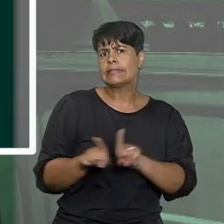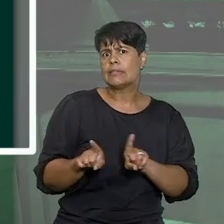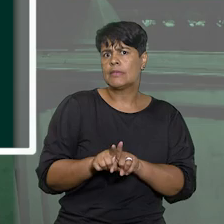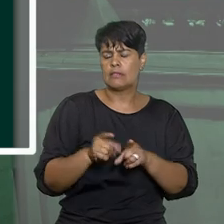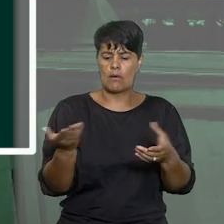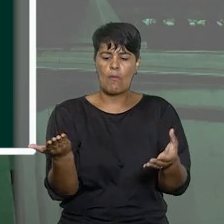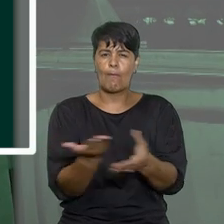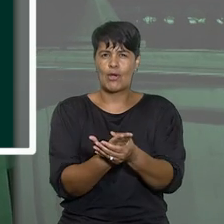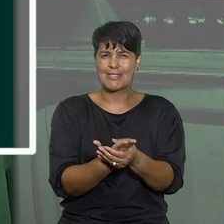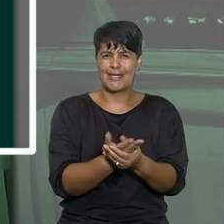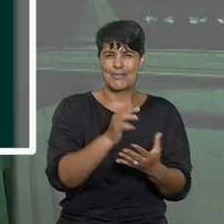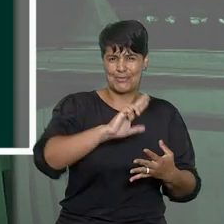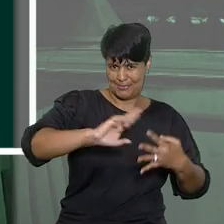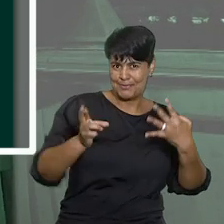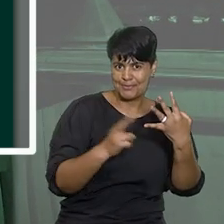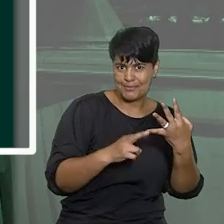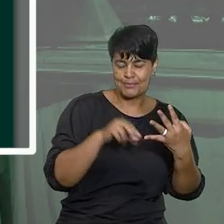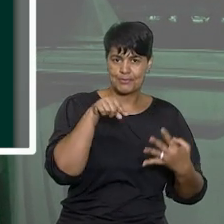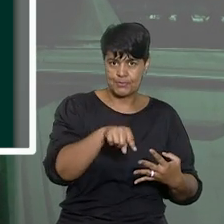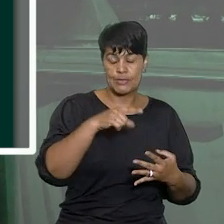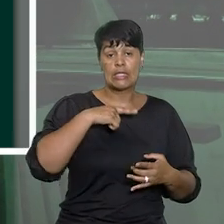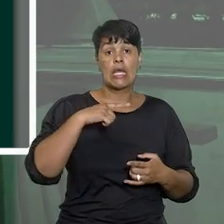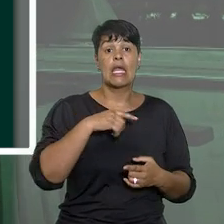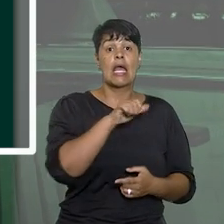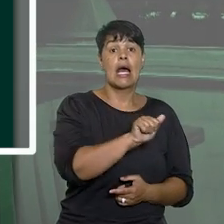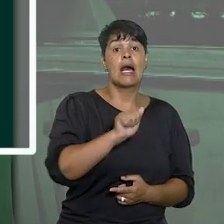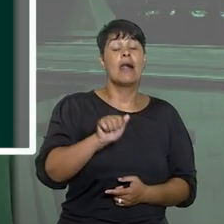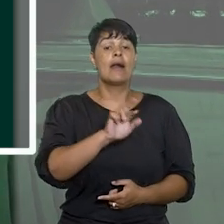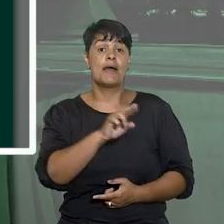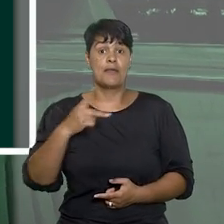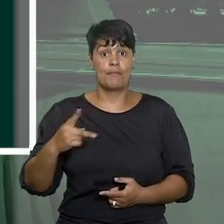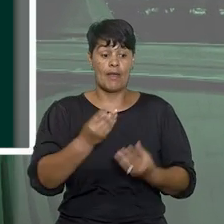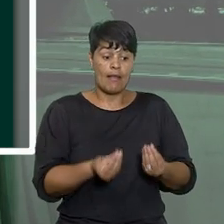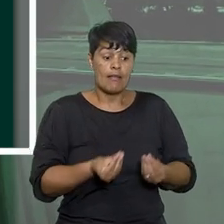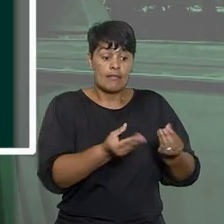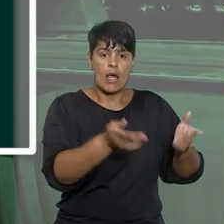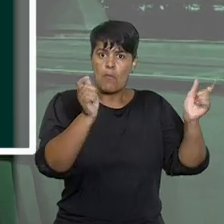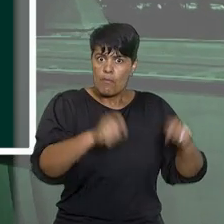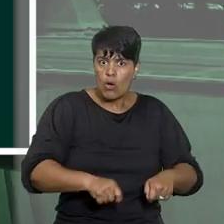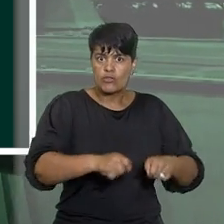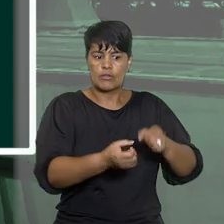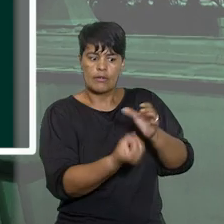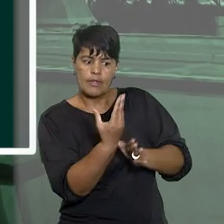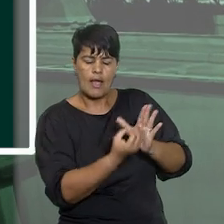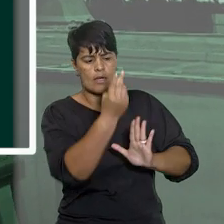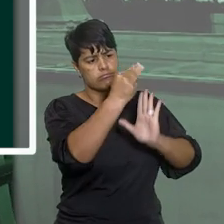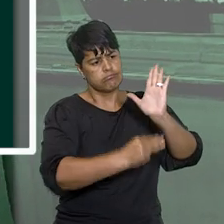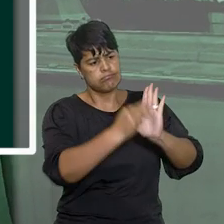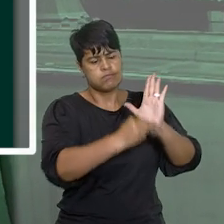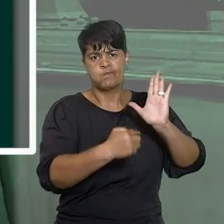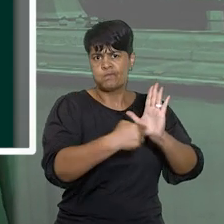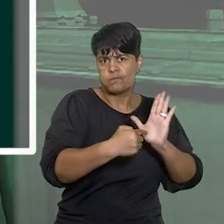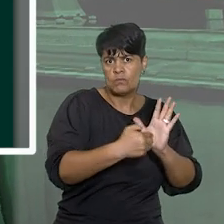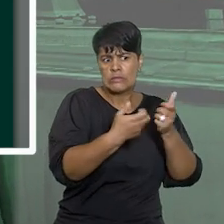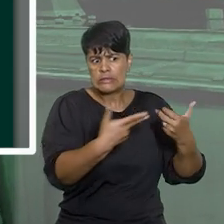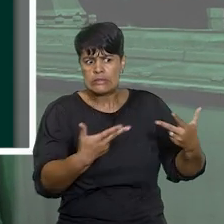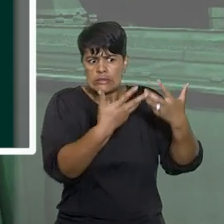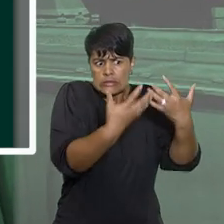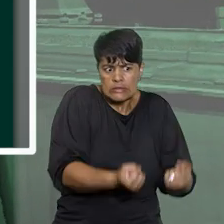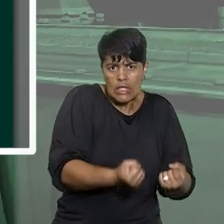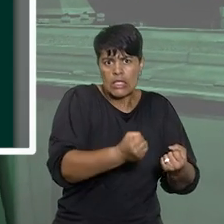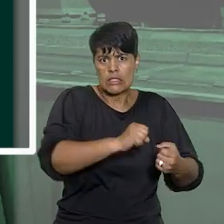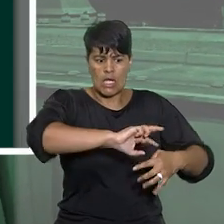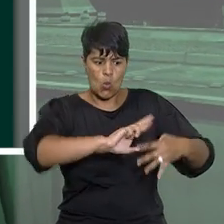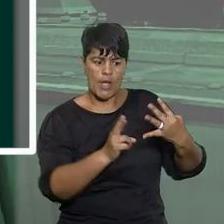recursais, a ARP fornece os subsídios para a elaboração de minuta de decisão de não conhecimento de